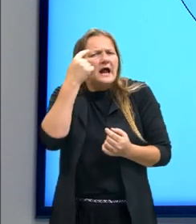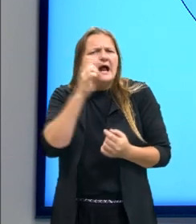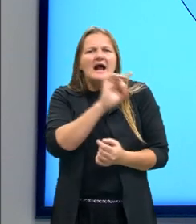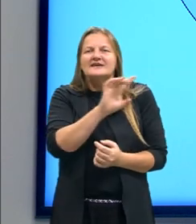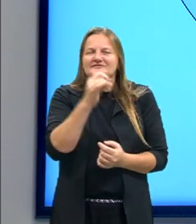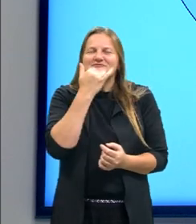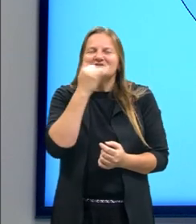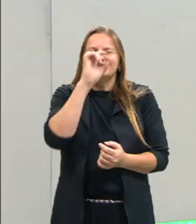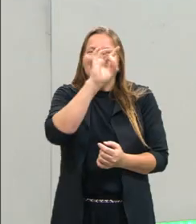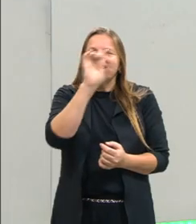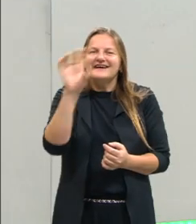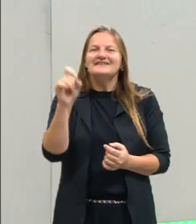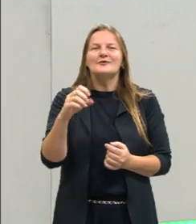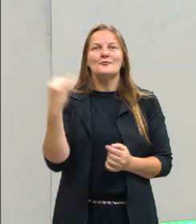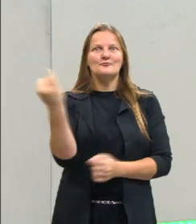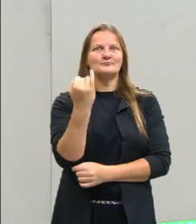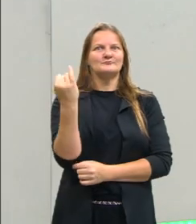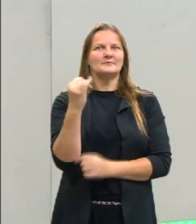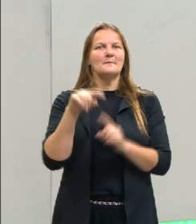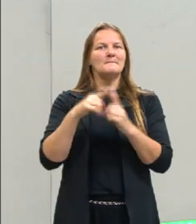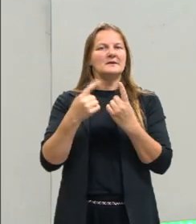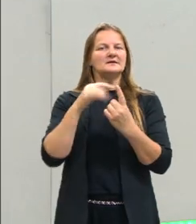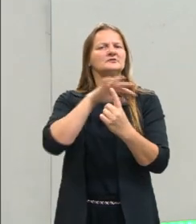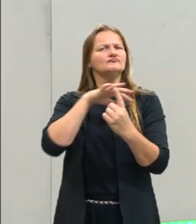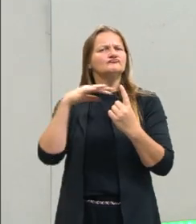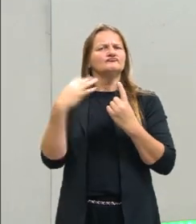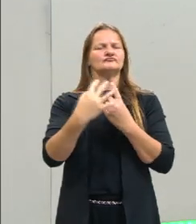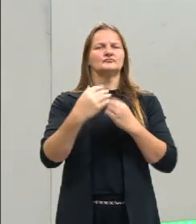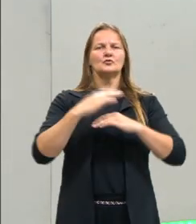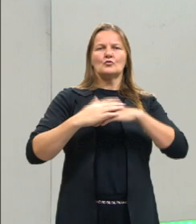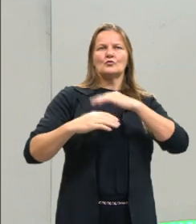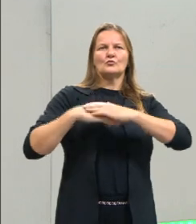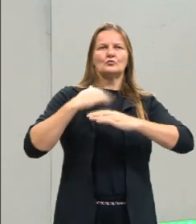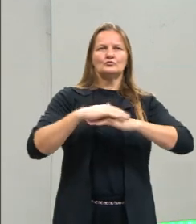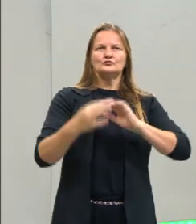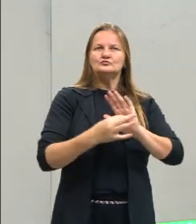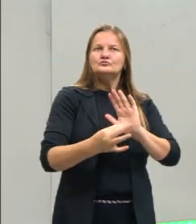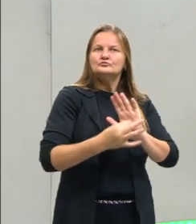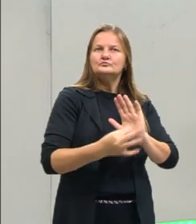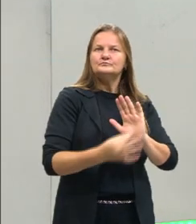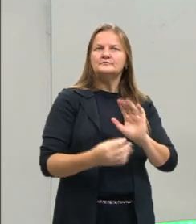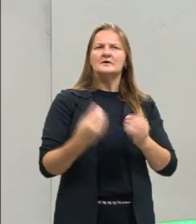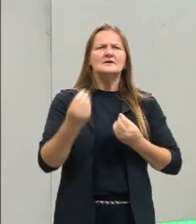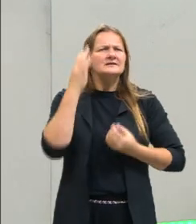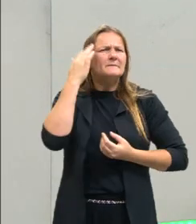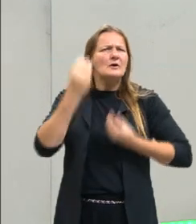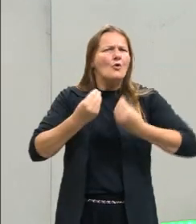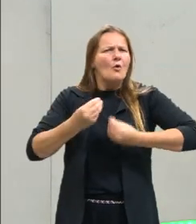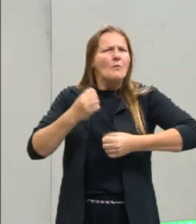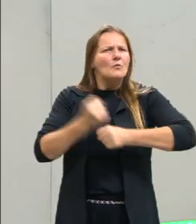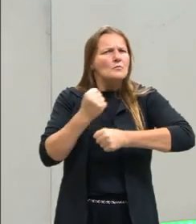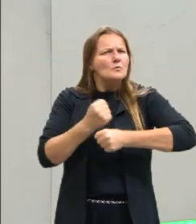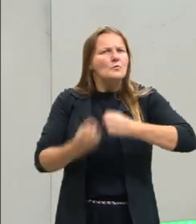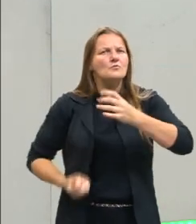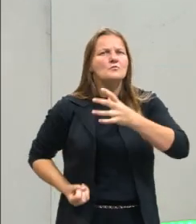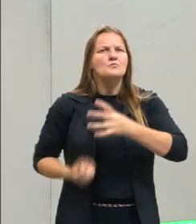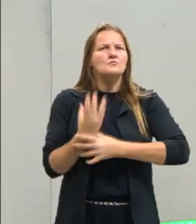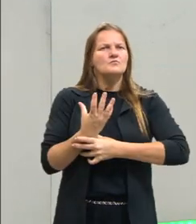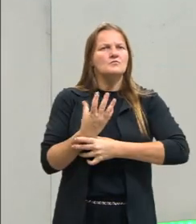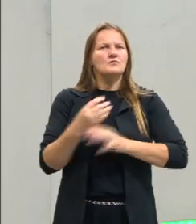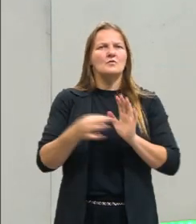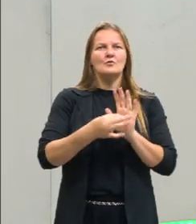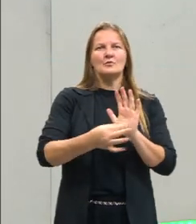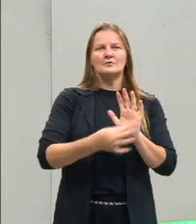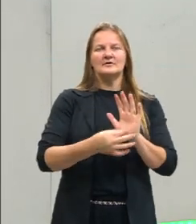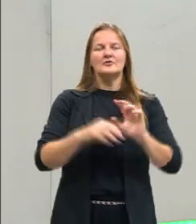é fundamental, mas ela precisa ser bem construída. Eu preciso saber como produzir a minha opinião, de